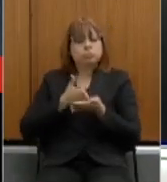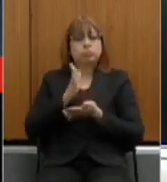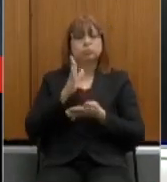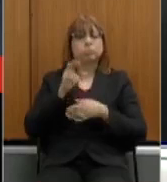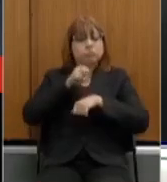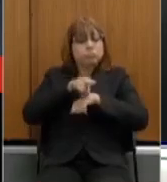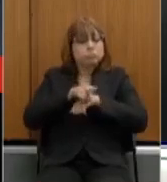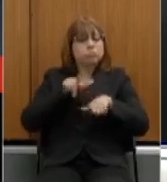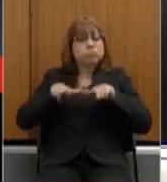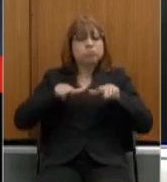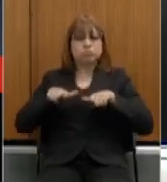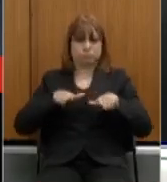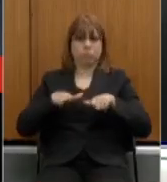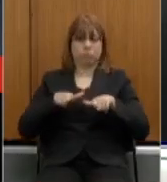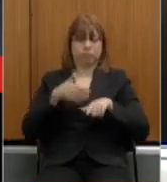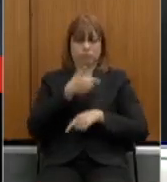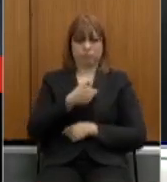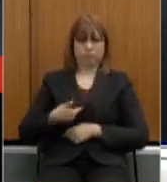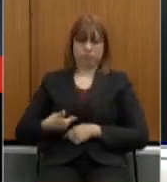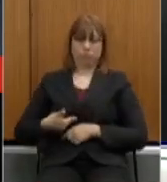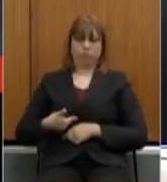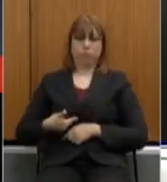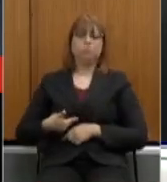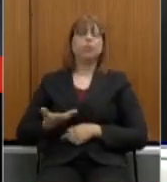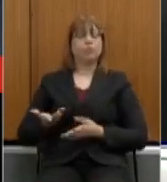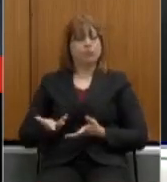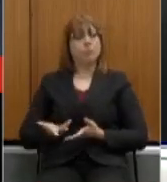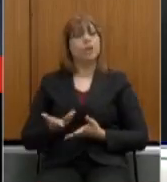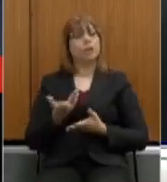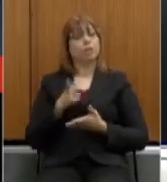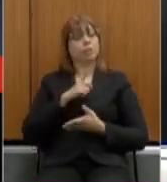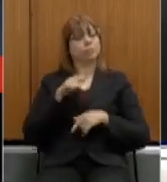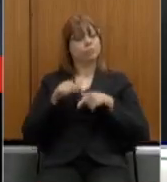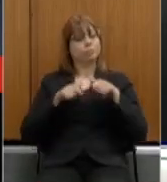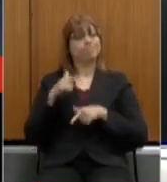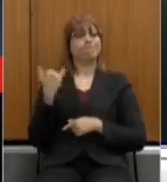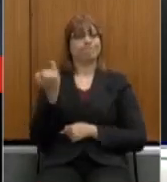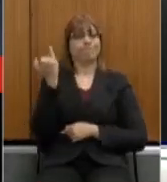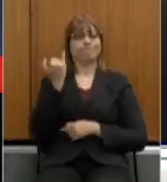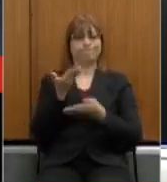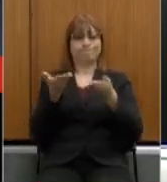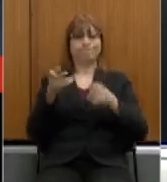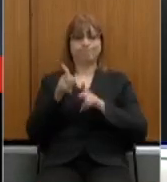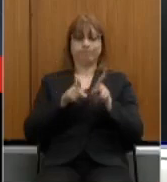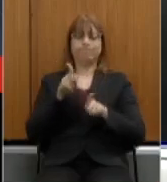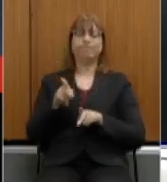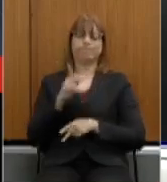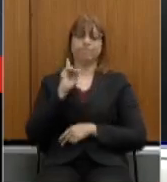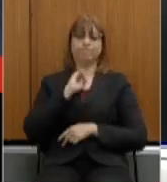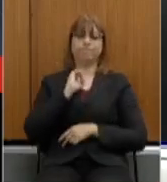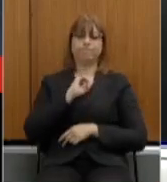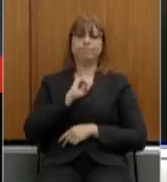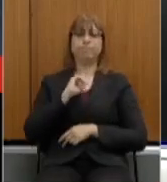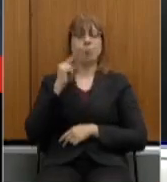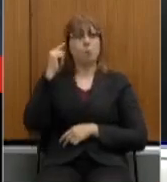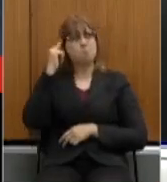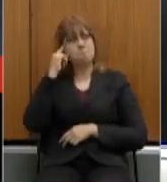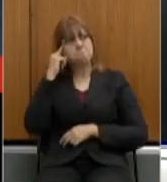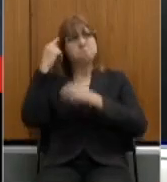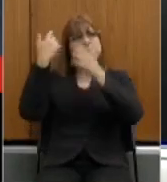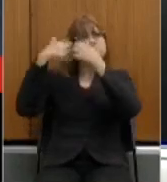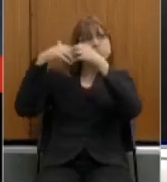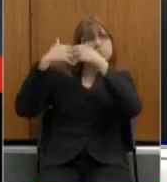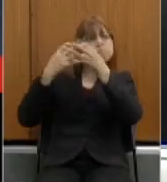público e prestam, como disse aqui, um importante trabalho à população mineira. Pensam, executam